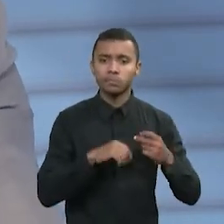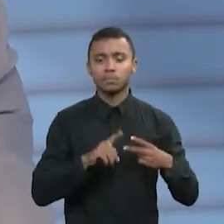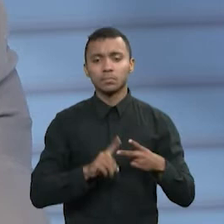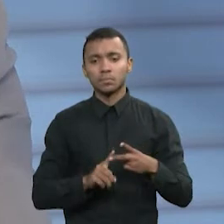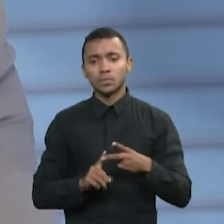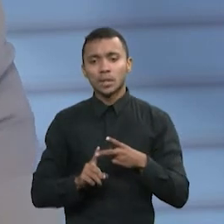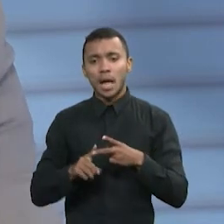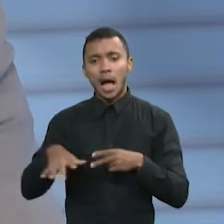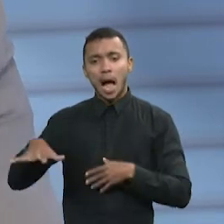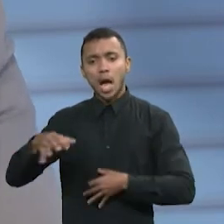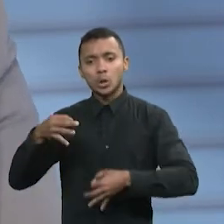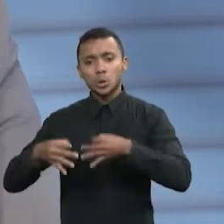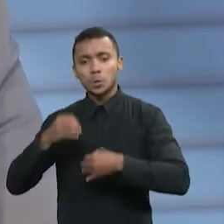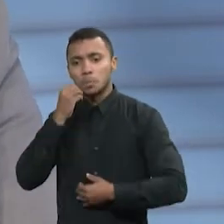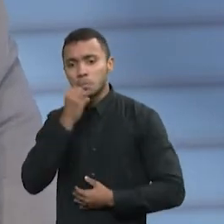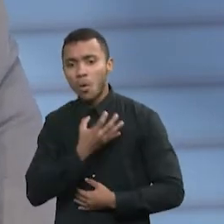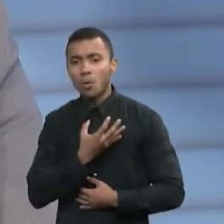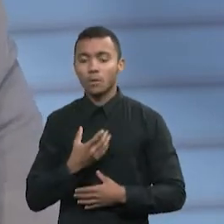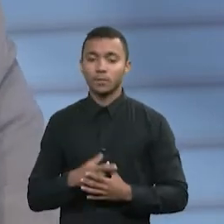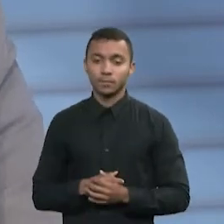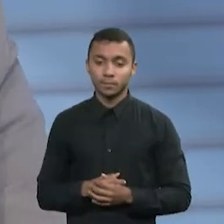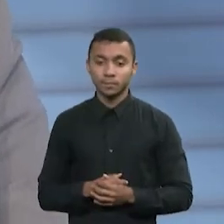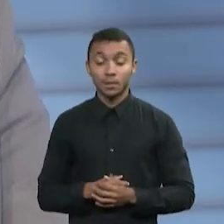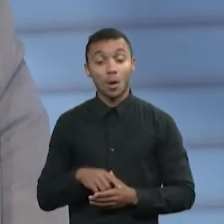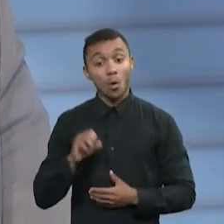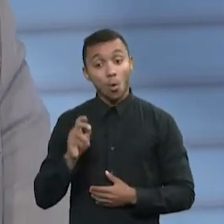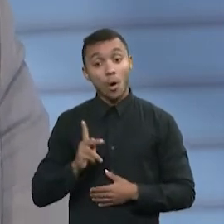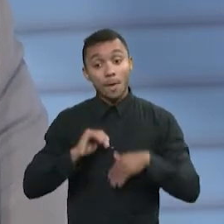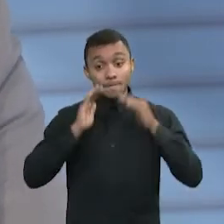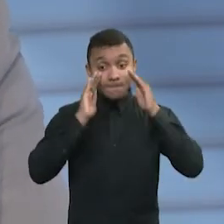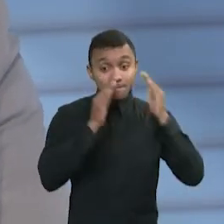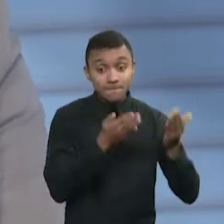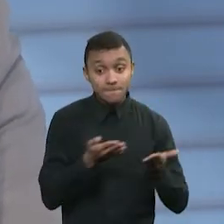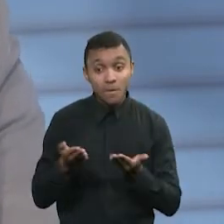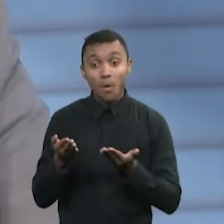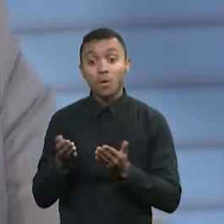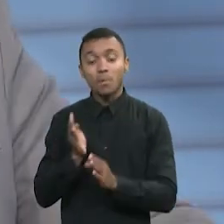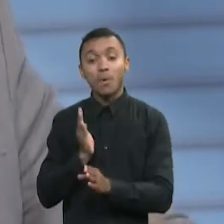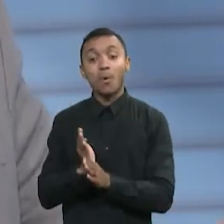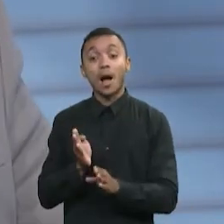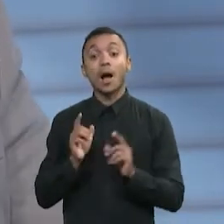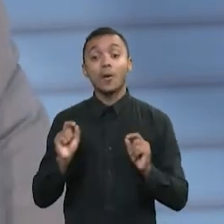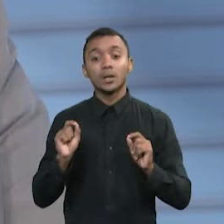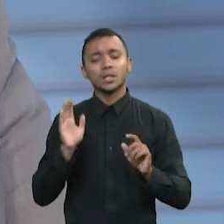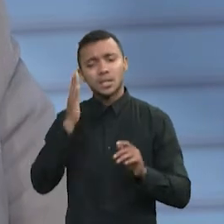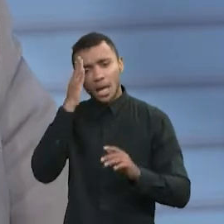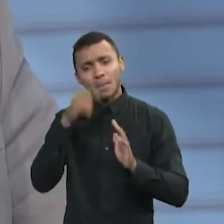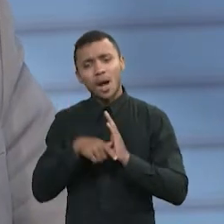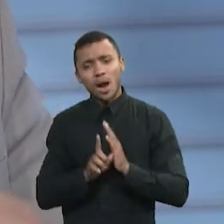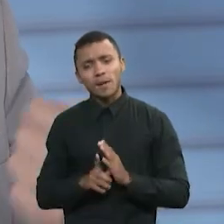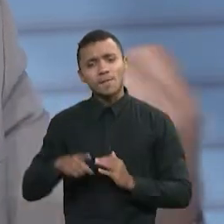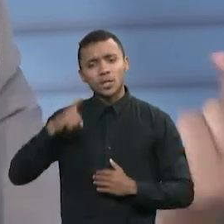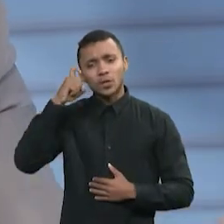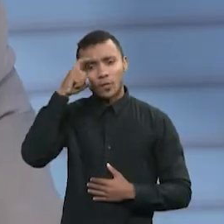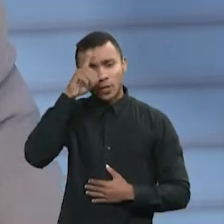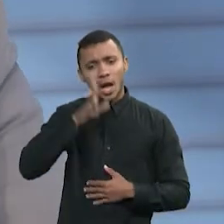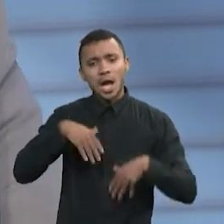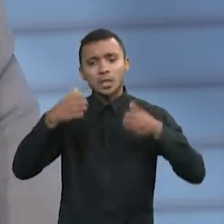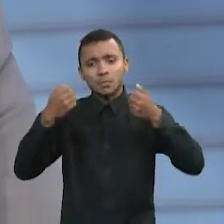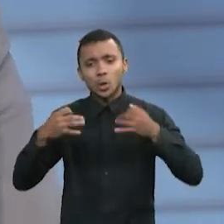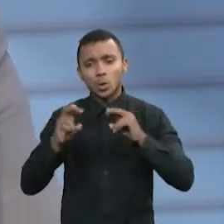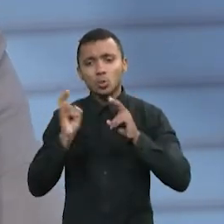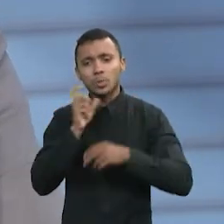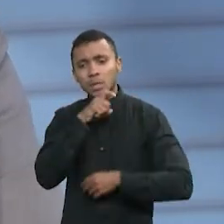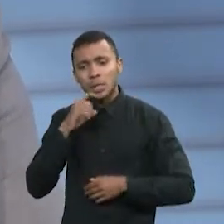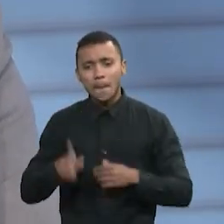assessoria jurídica. Invista em gestão. Porque a gestão, ela vai contribuir, apesar de todo esse desafio que a gente já falou da tributação,